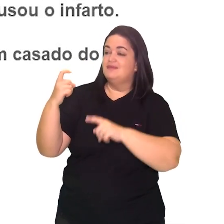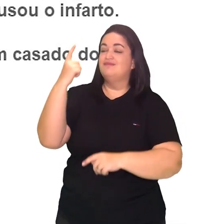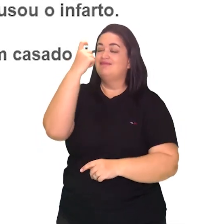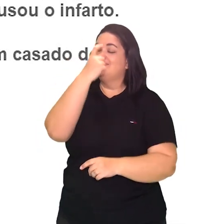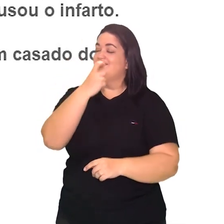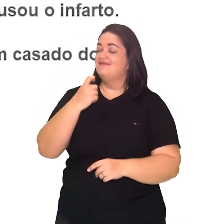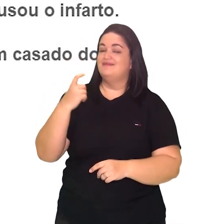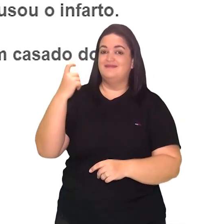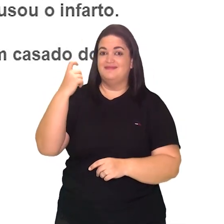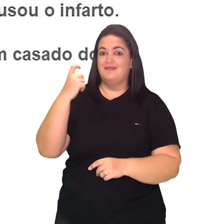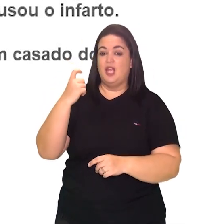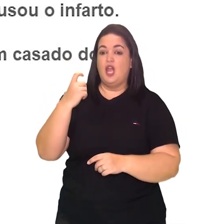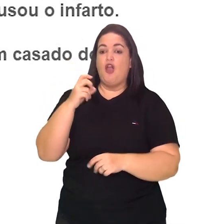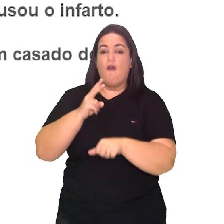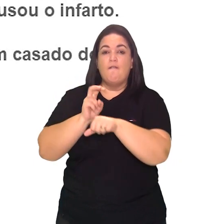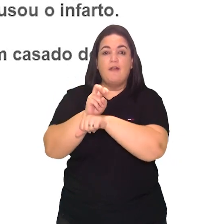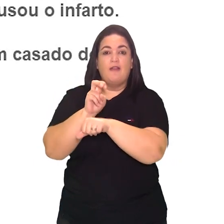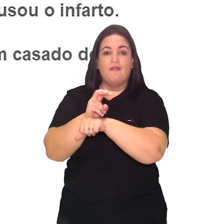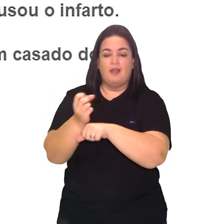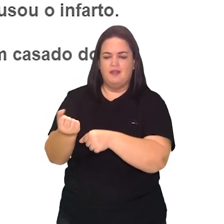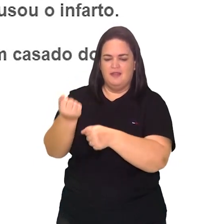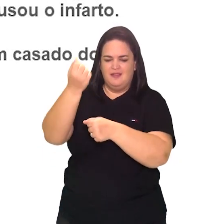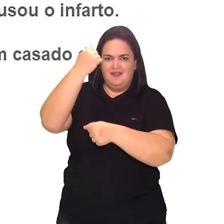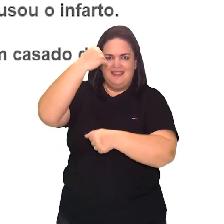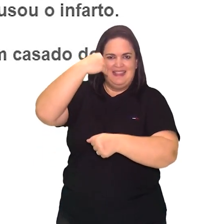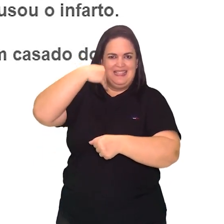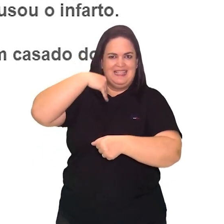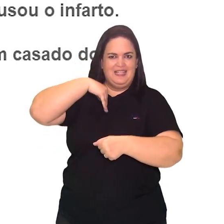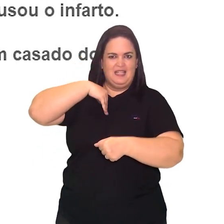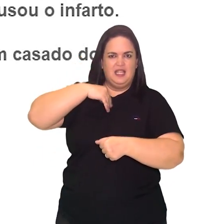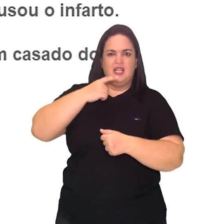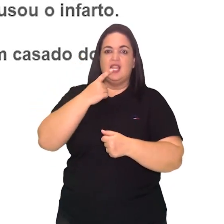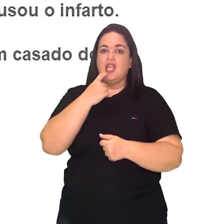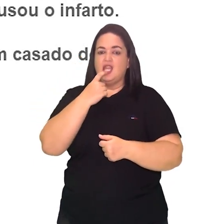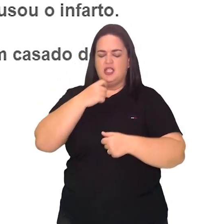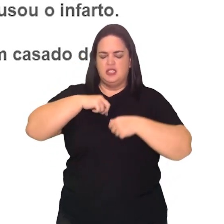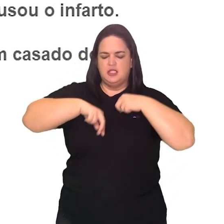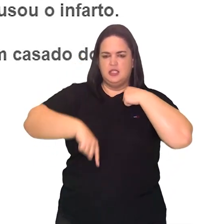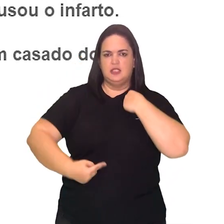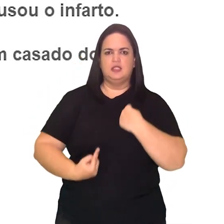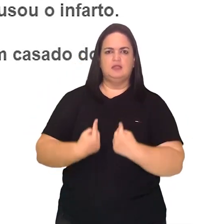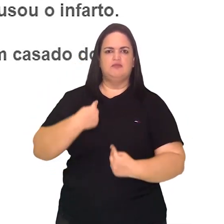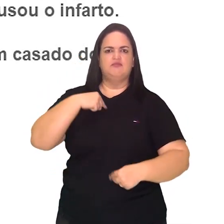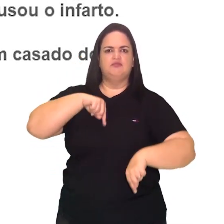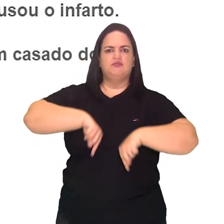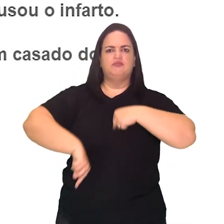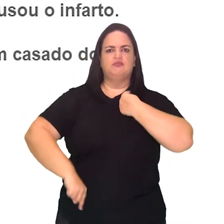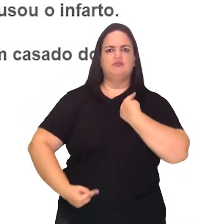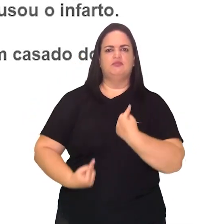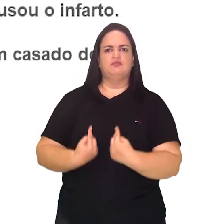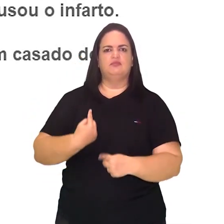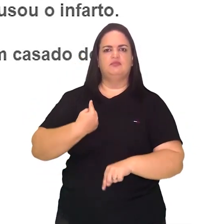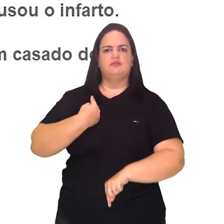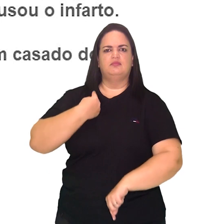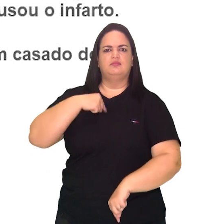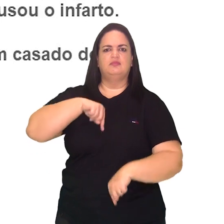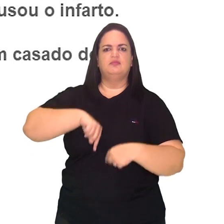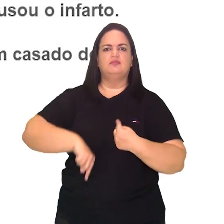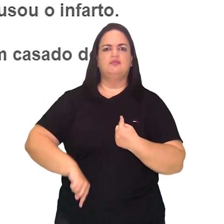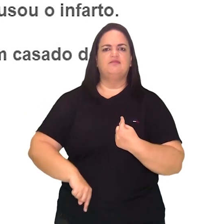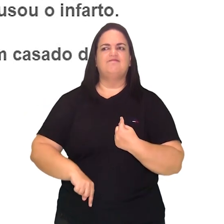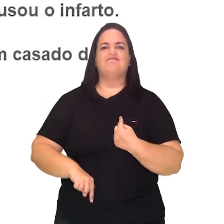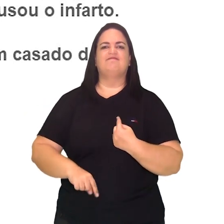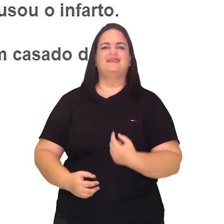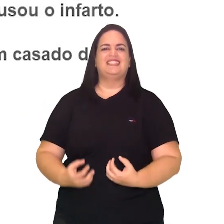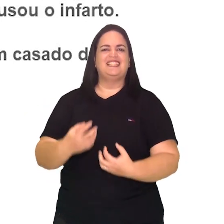envenenava. Essa substância entrava na sua corrente sanguínea e causava o efeito que a gente